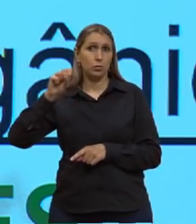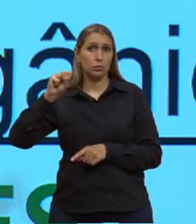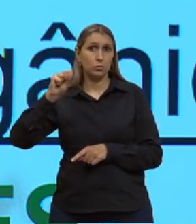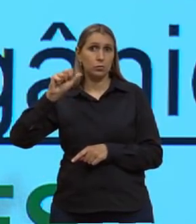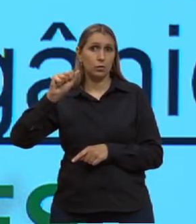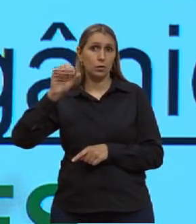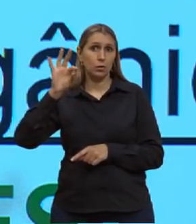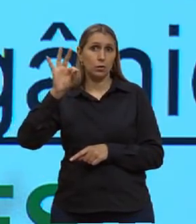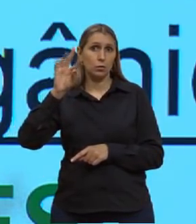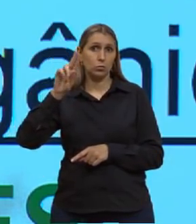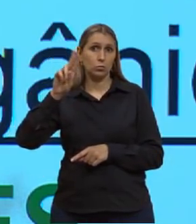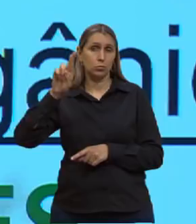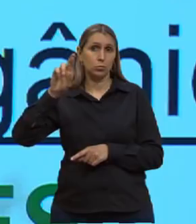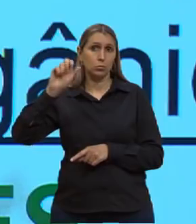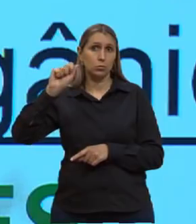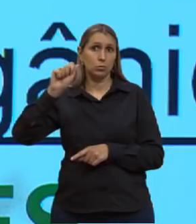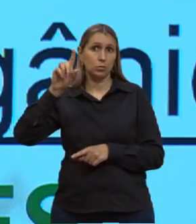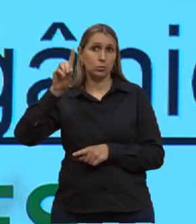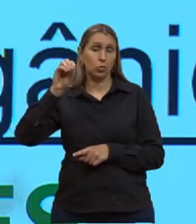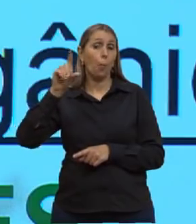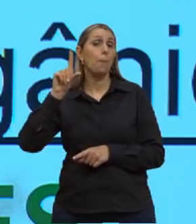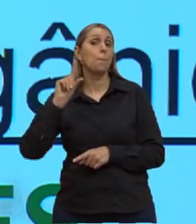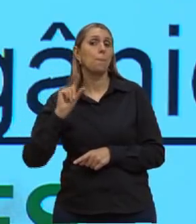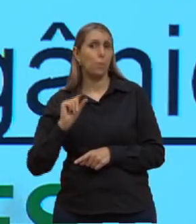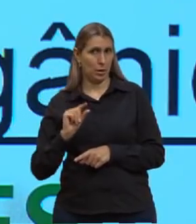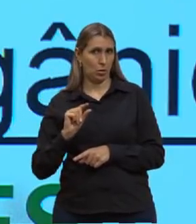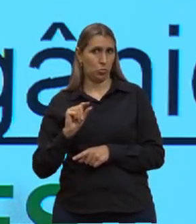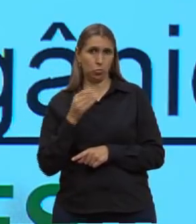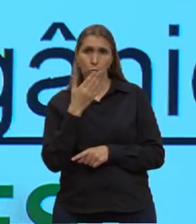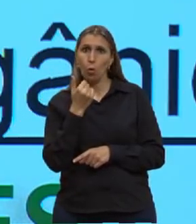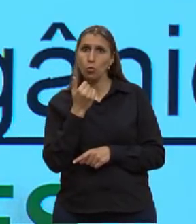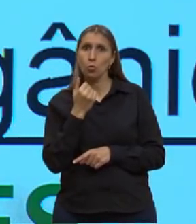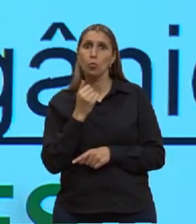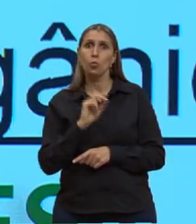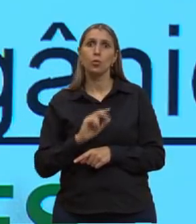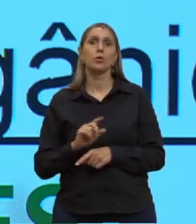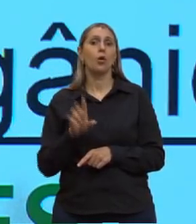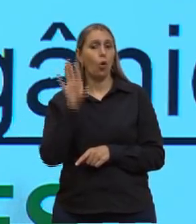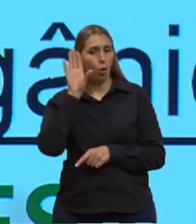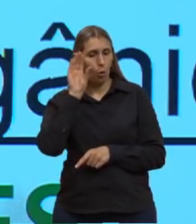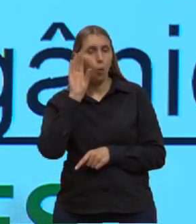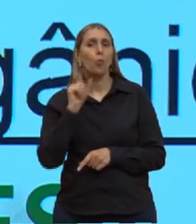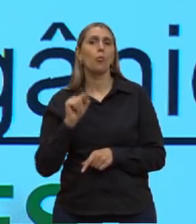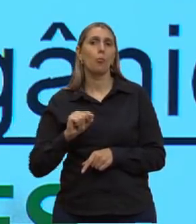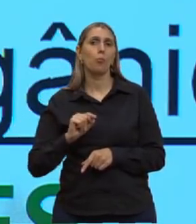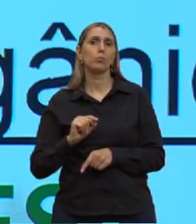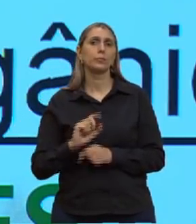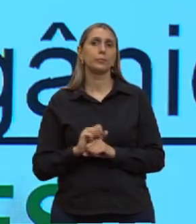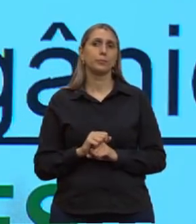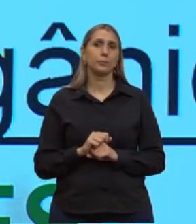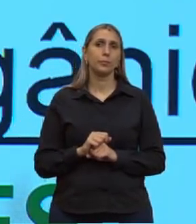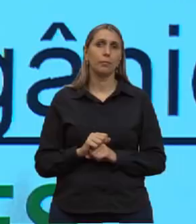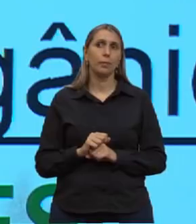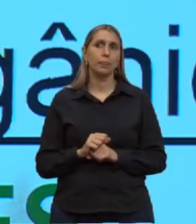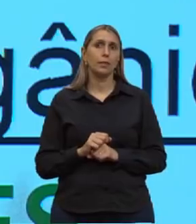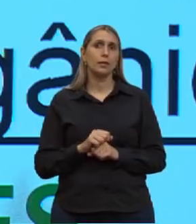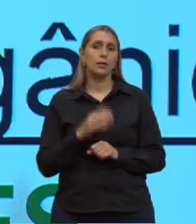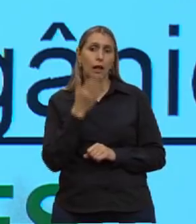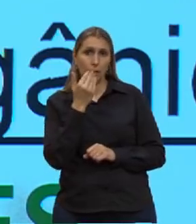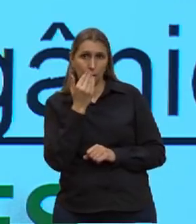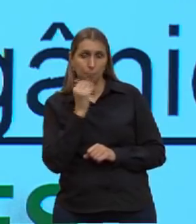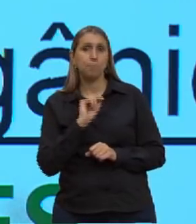menos ainda, com mais moderação, só para fazer essa observação das questões de